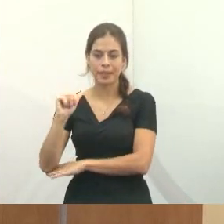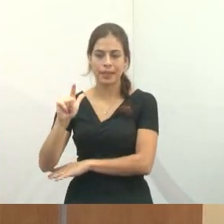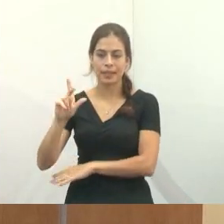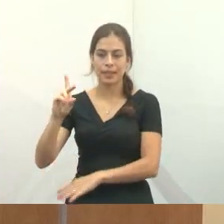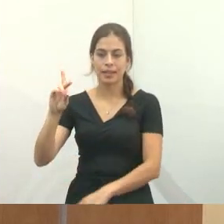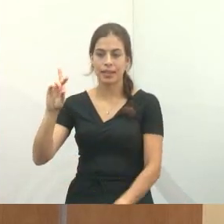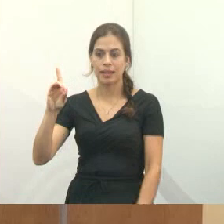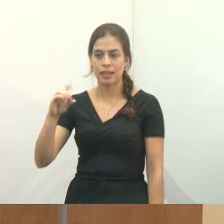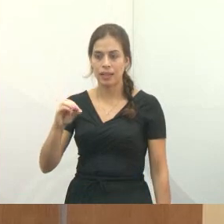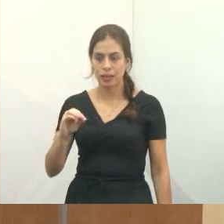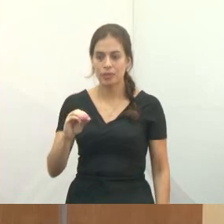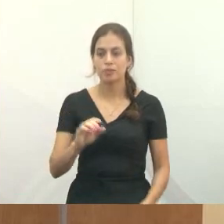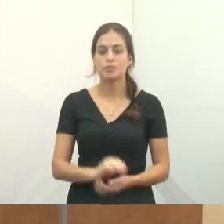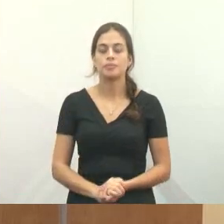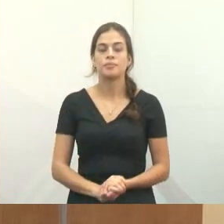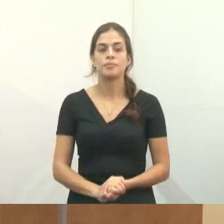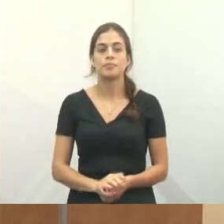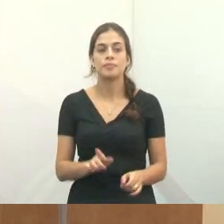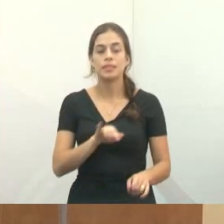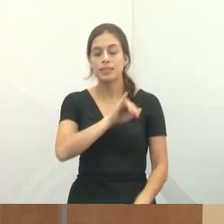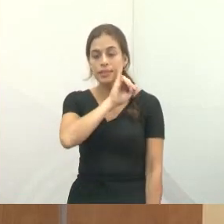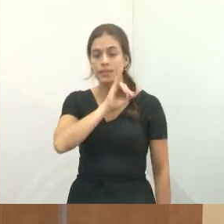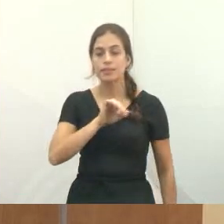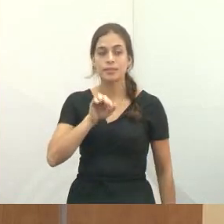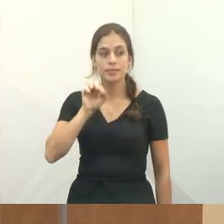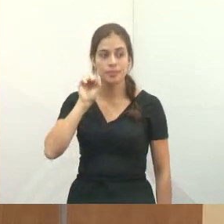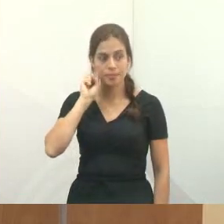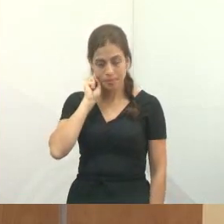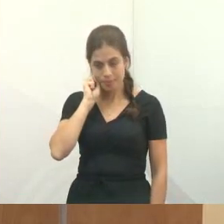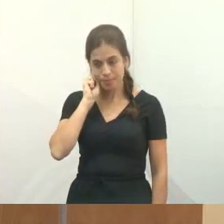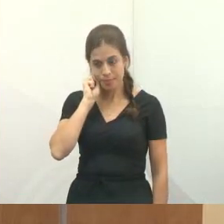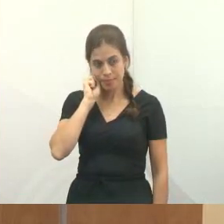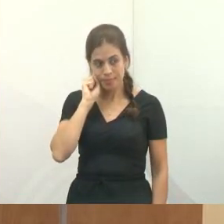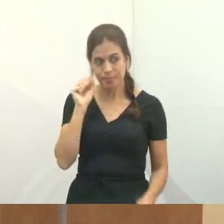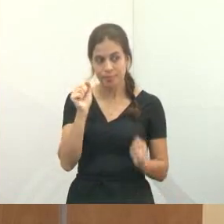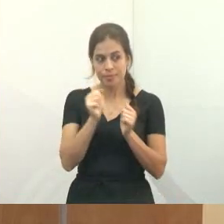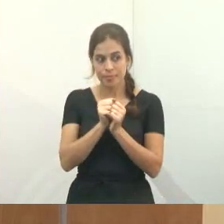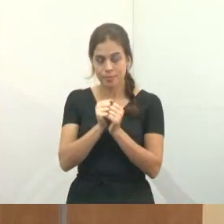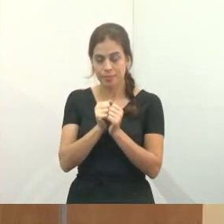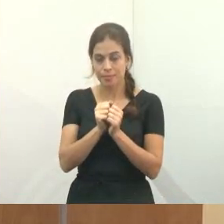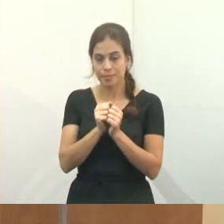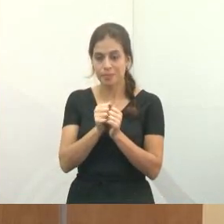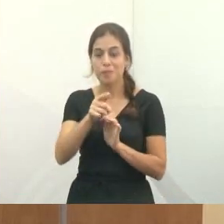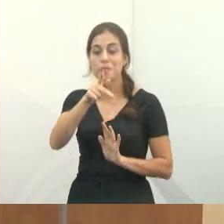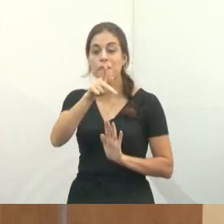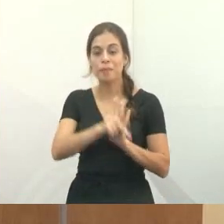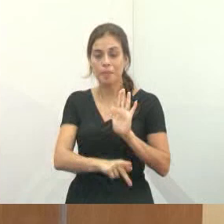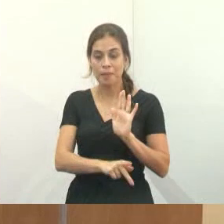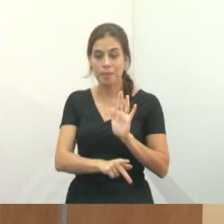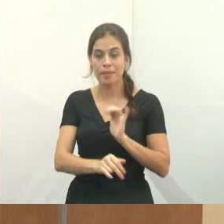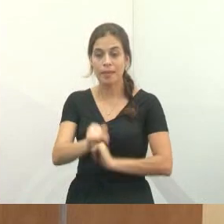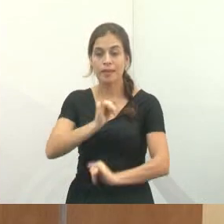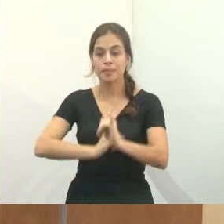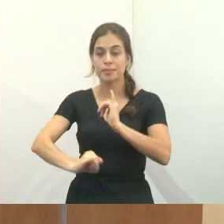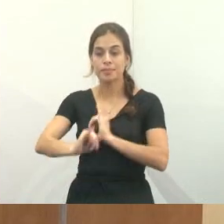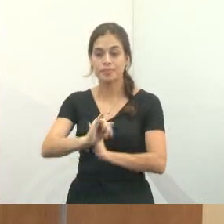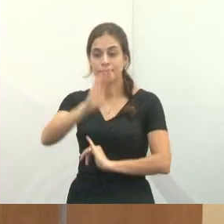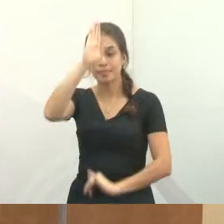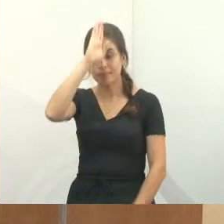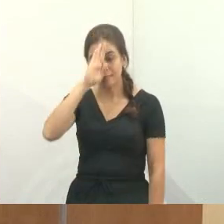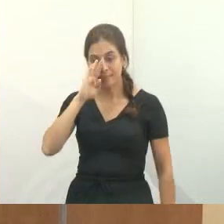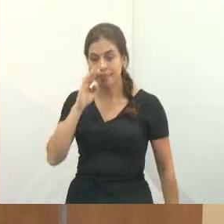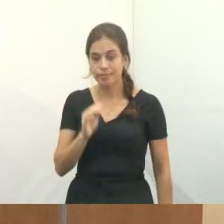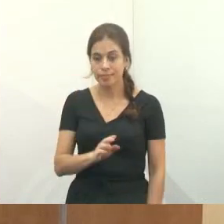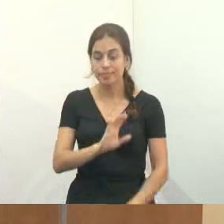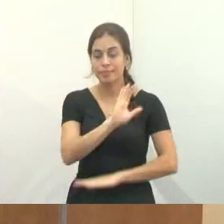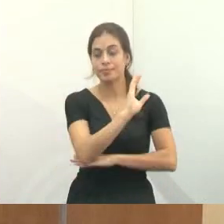Cláudia Moura e Isaías Santana, junto aí nesse projeto de internet gratuita